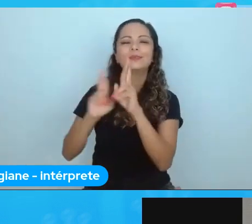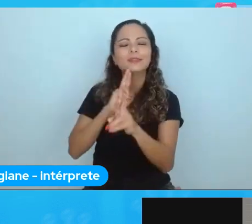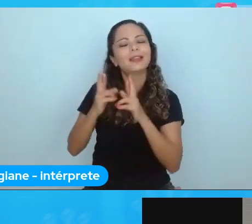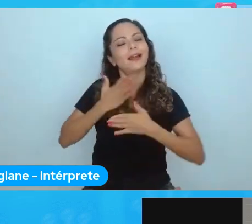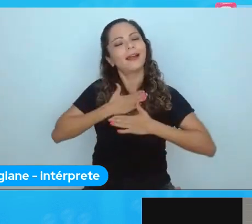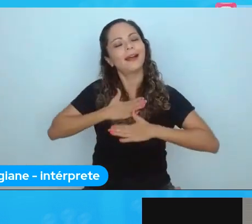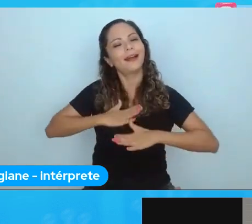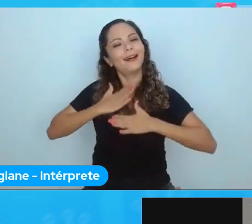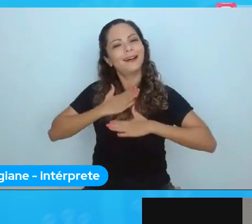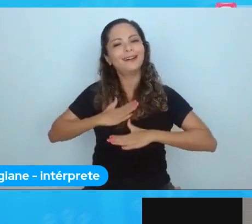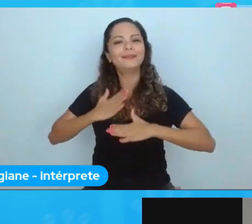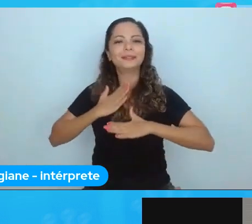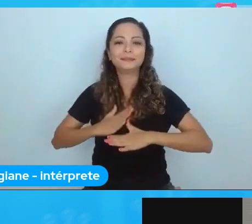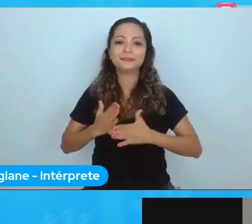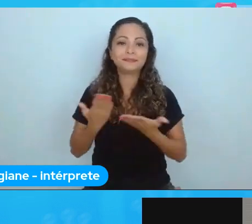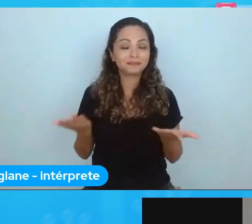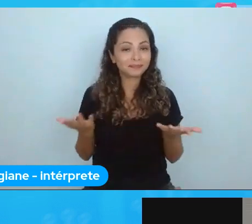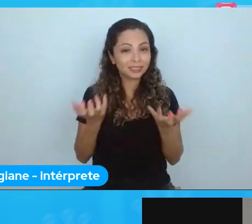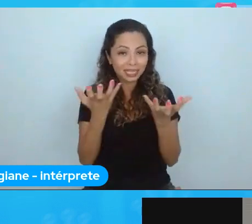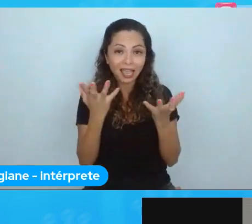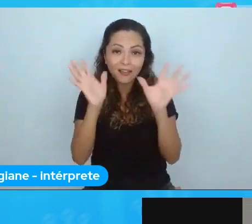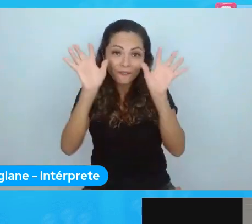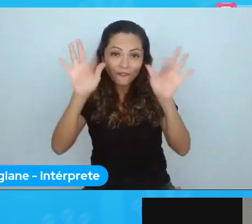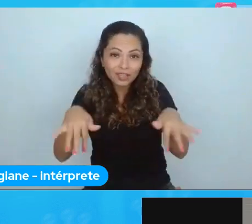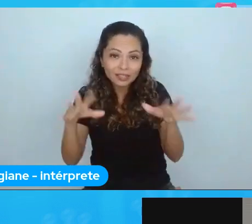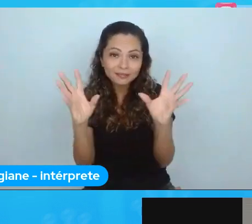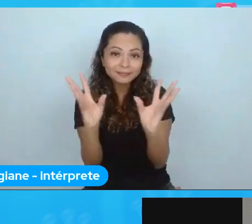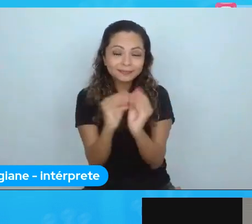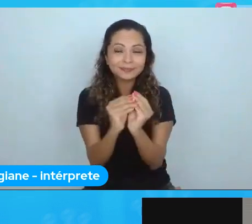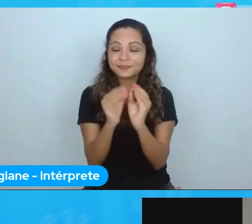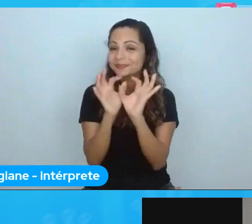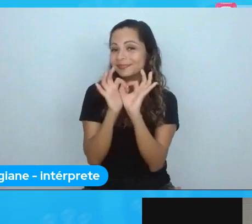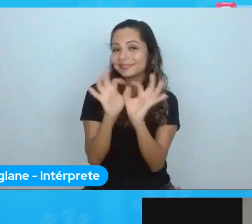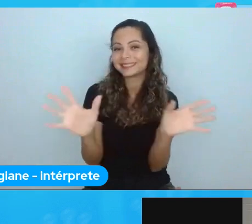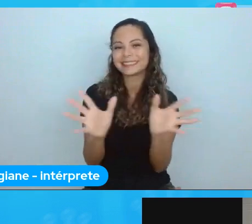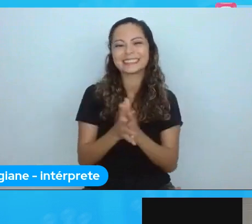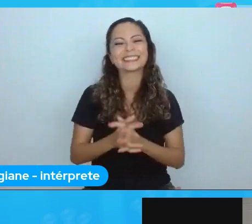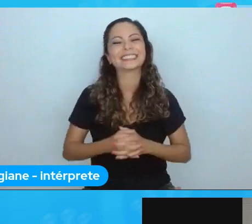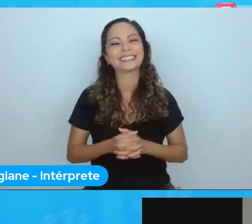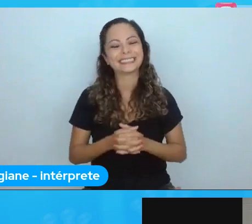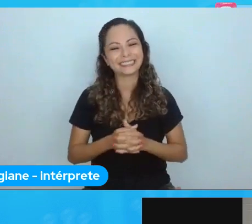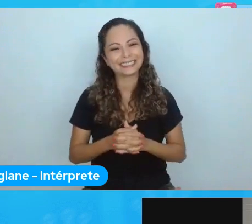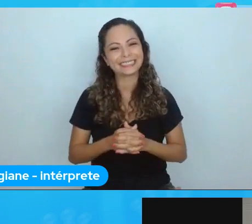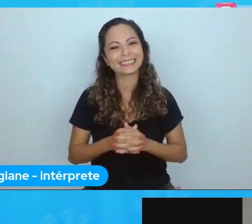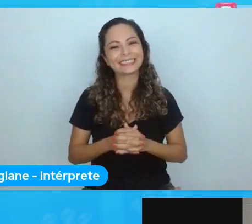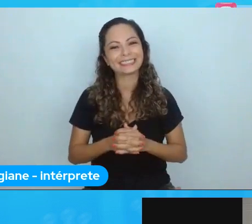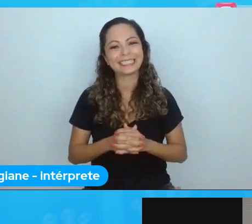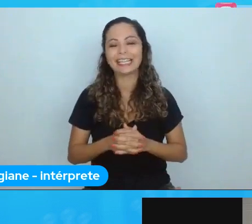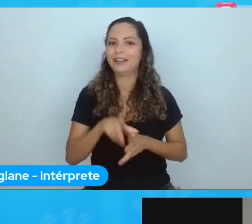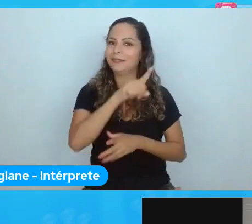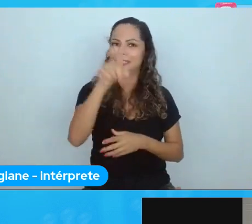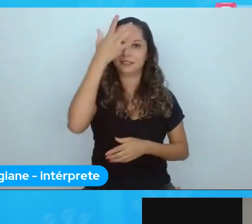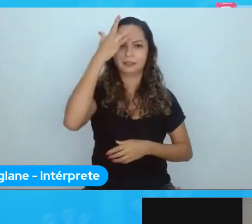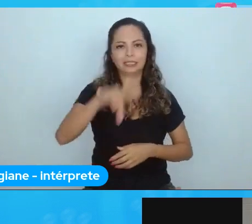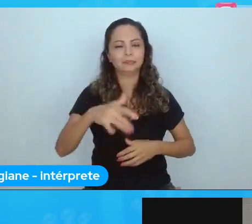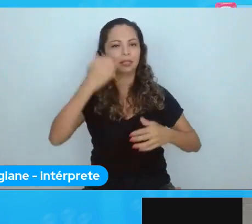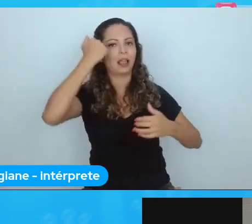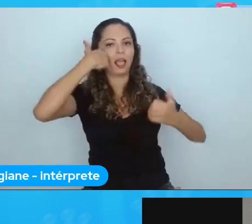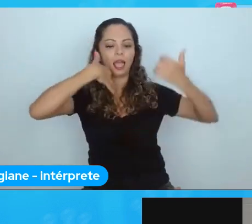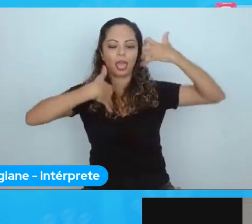Se você quiser fazer alguma consideração final, está aberta. Ninguém sabe como eu estou suando de nervoso aqui.